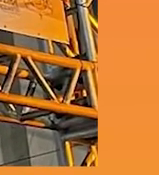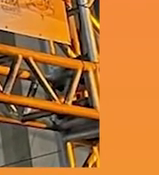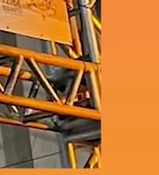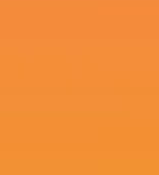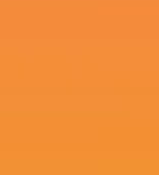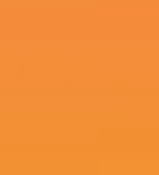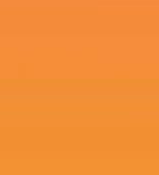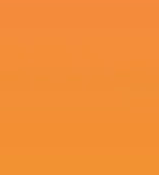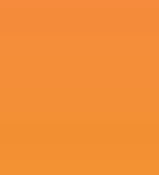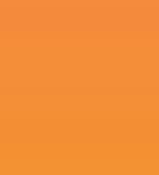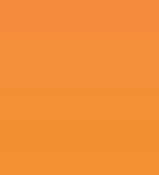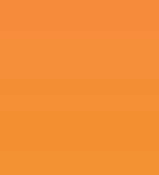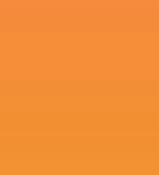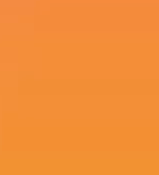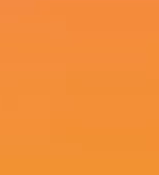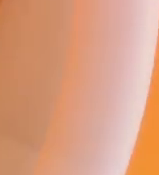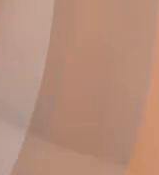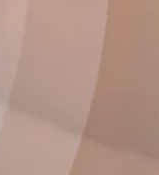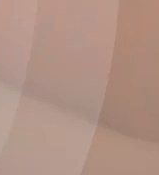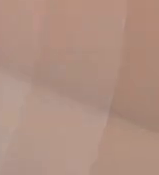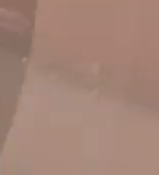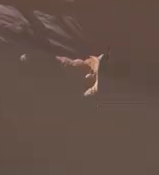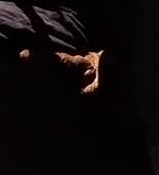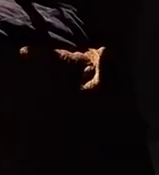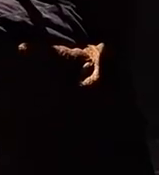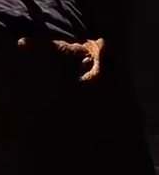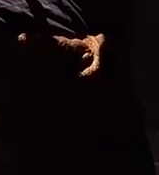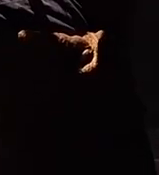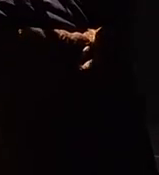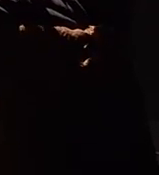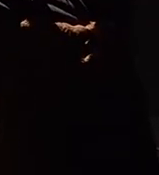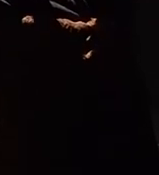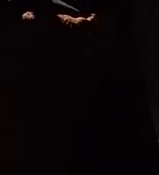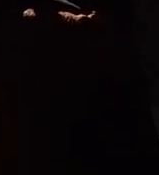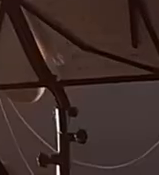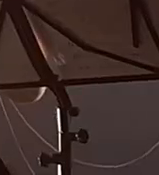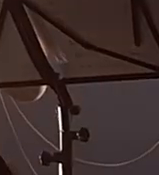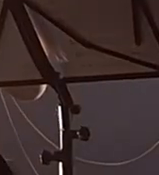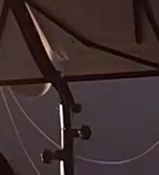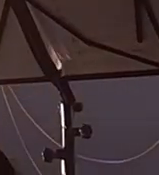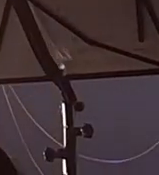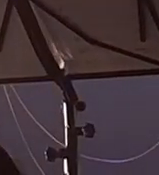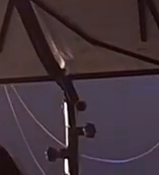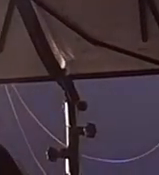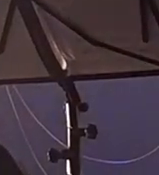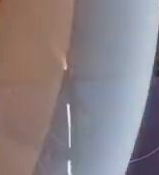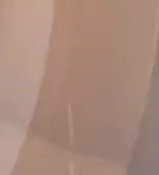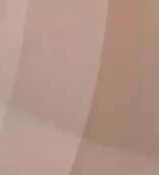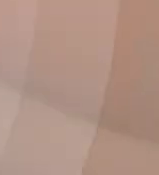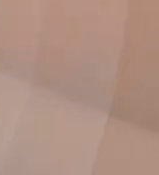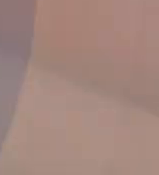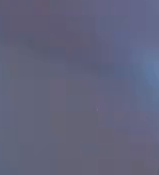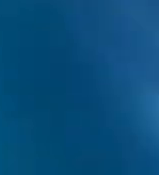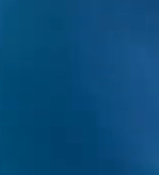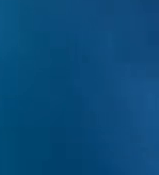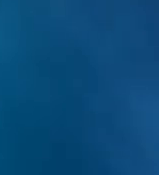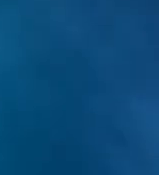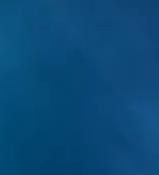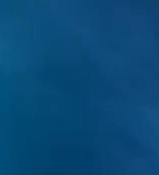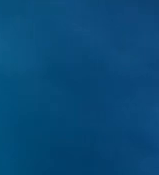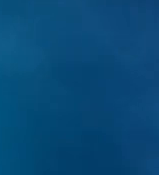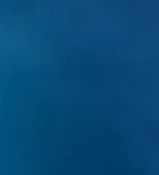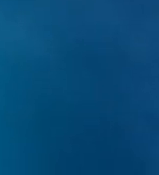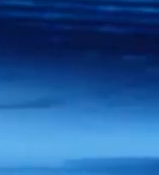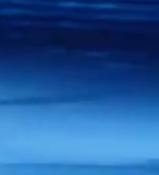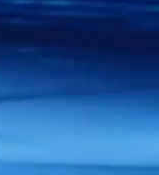comemoração ao Padroeiro em Nova Iguaçu. Circuito Sesc apresenta série de shows de choro. Cirque de